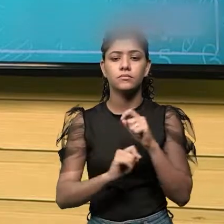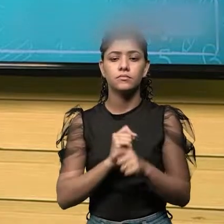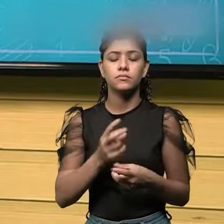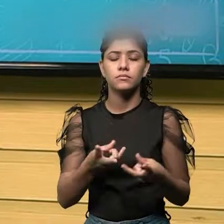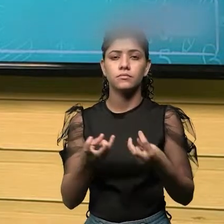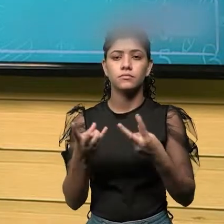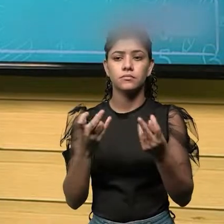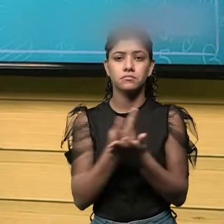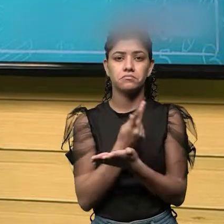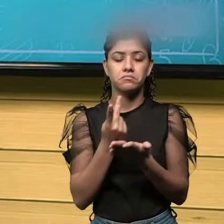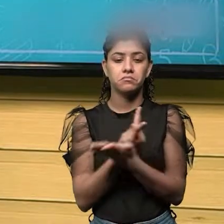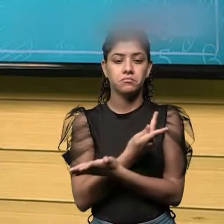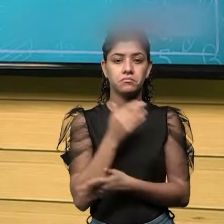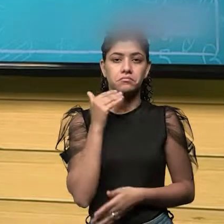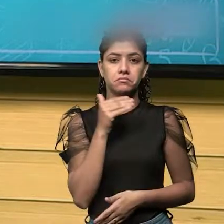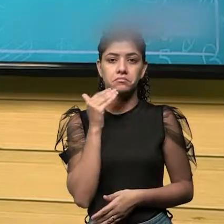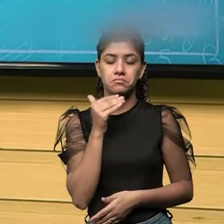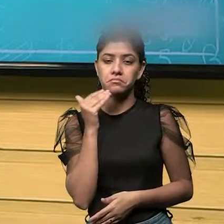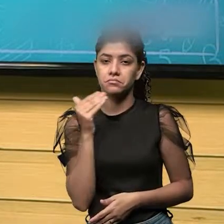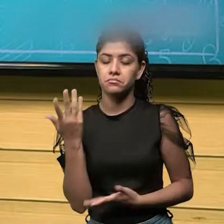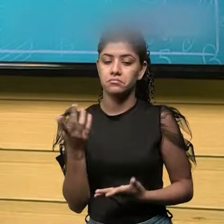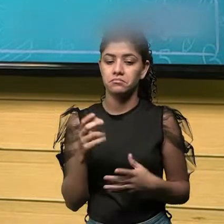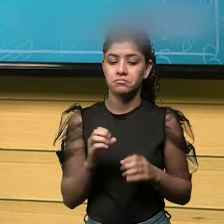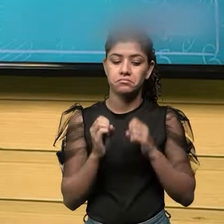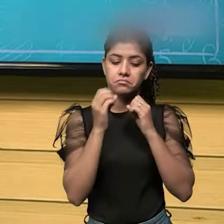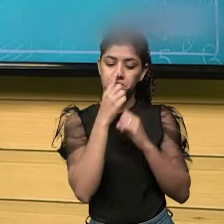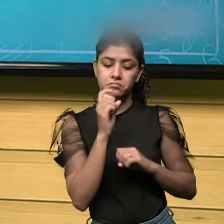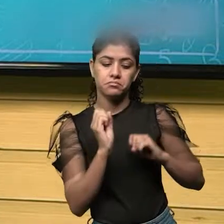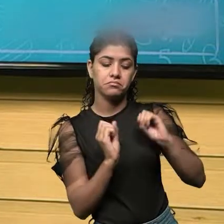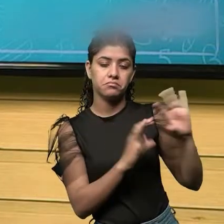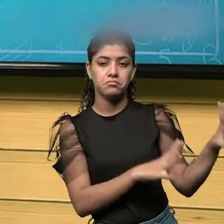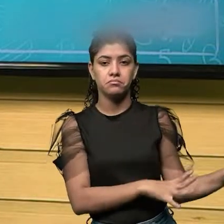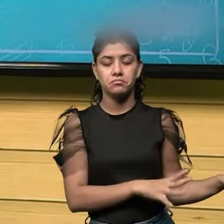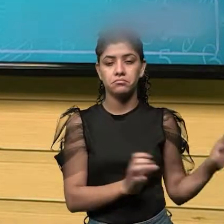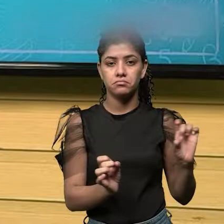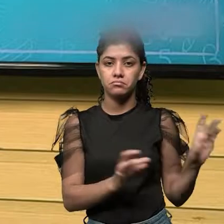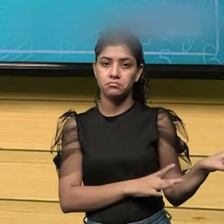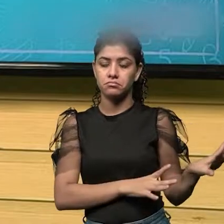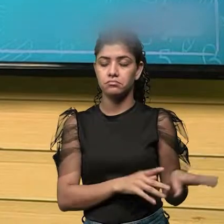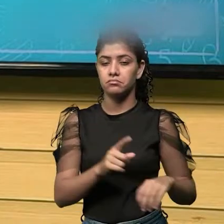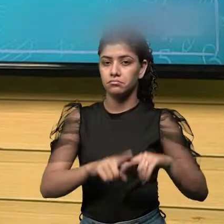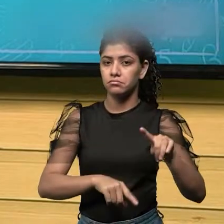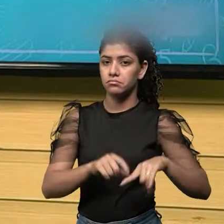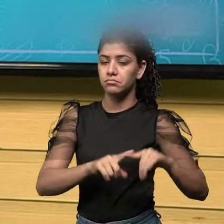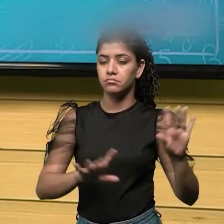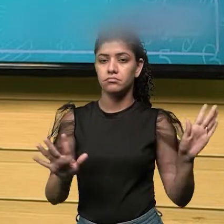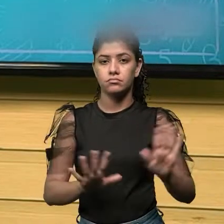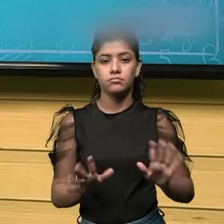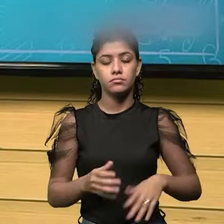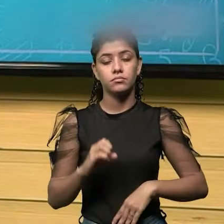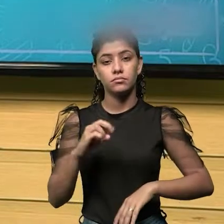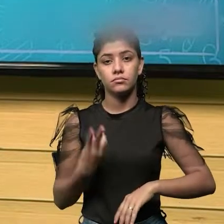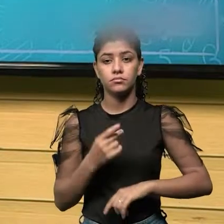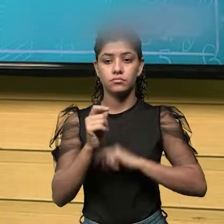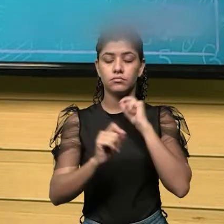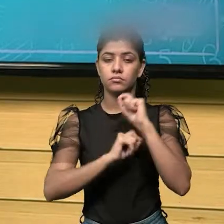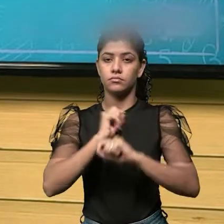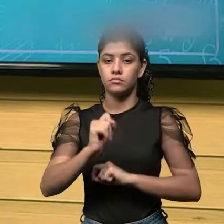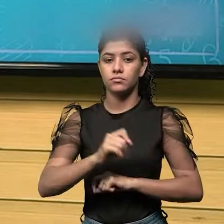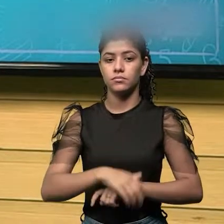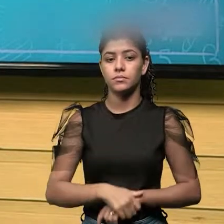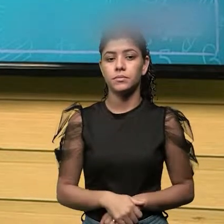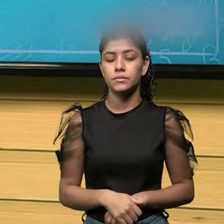identificar o erro e condenar um determinado produto, uma determinada peça, ou condenar